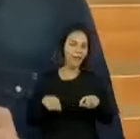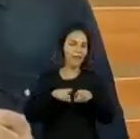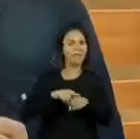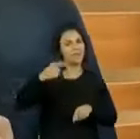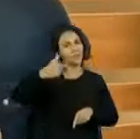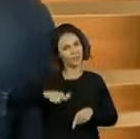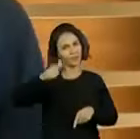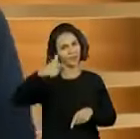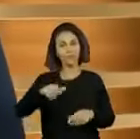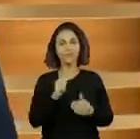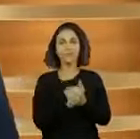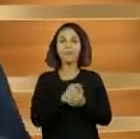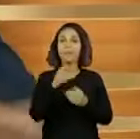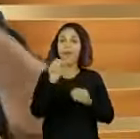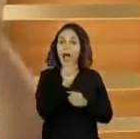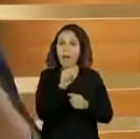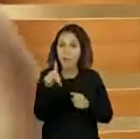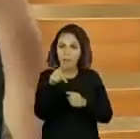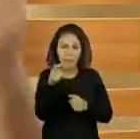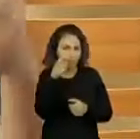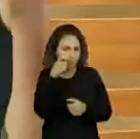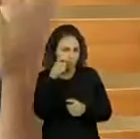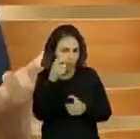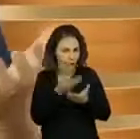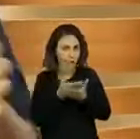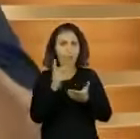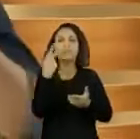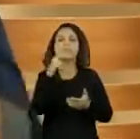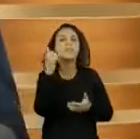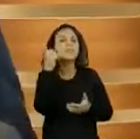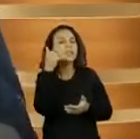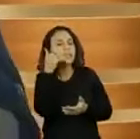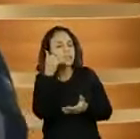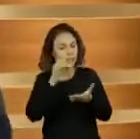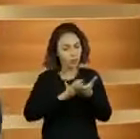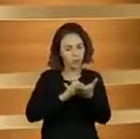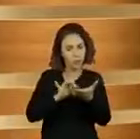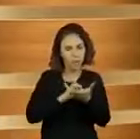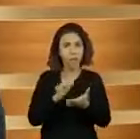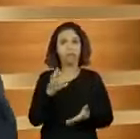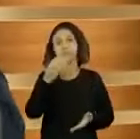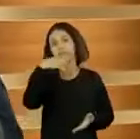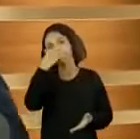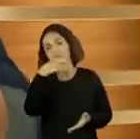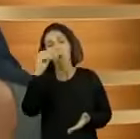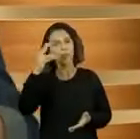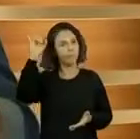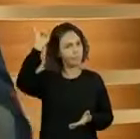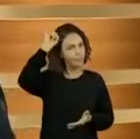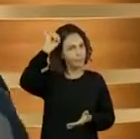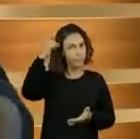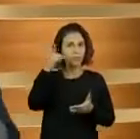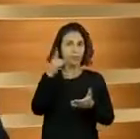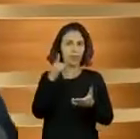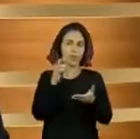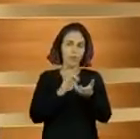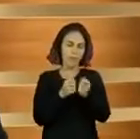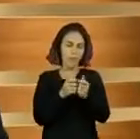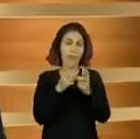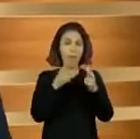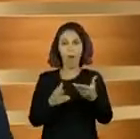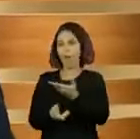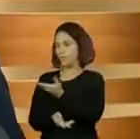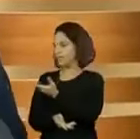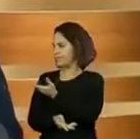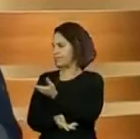você assistir esta aula pelo aplicativo, você vai ter a loja do seu celular e digita Centro de Mídias SP, Educação Infantil e